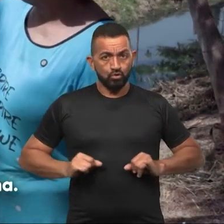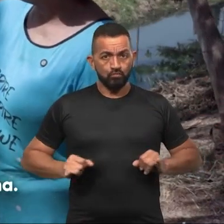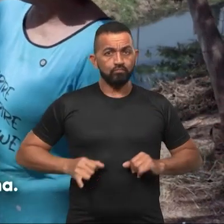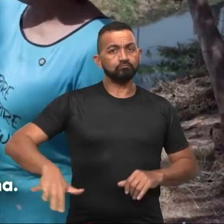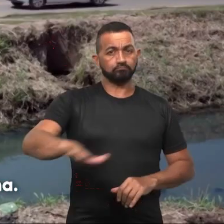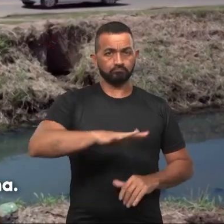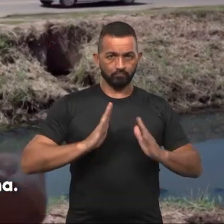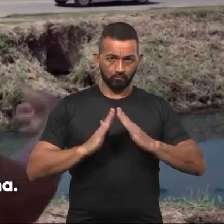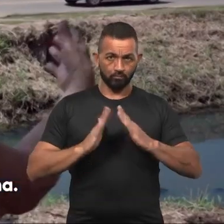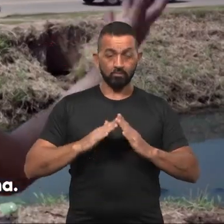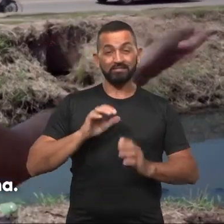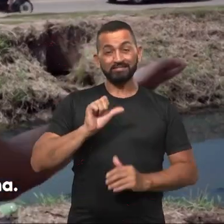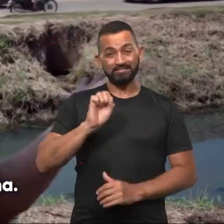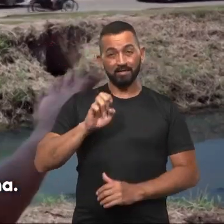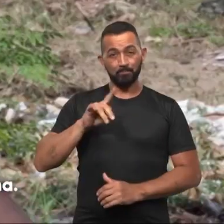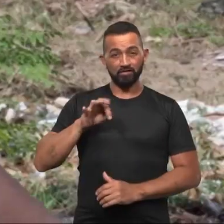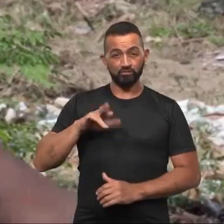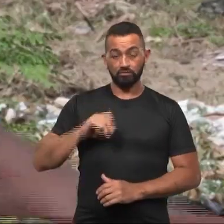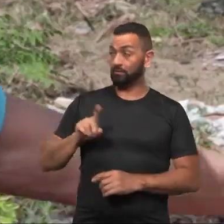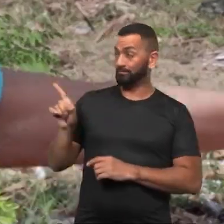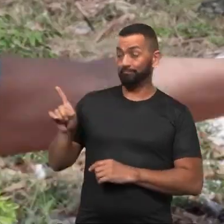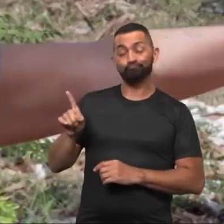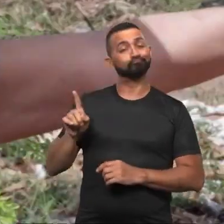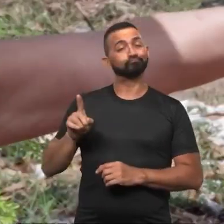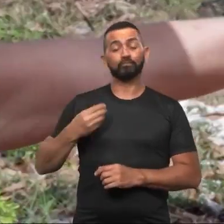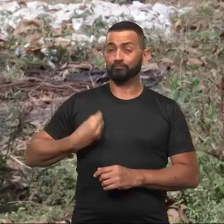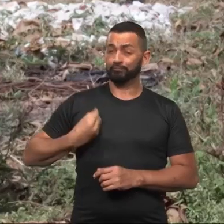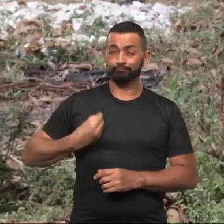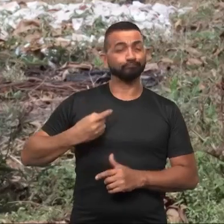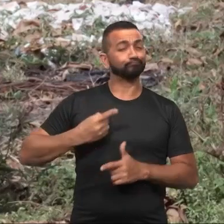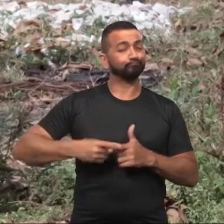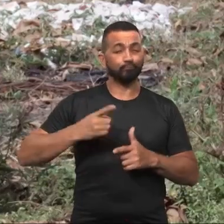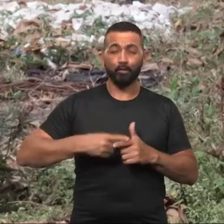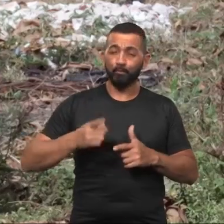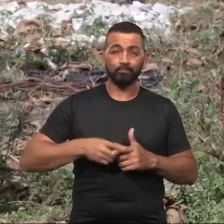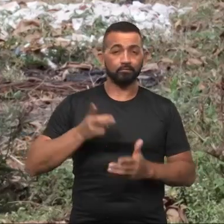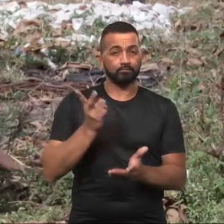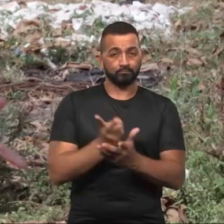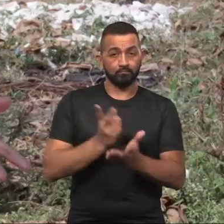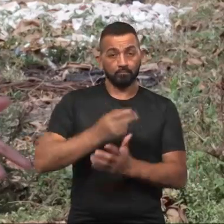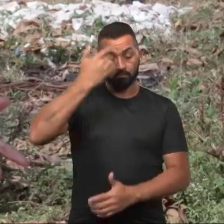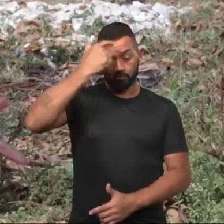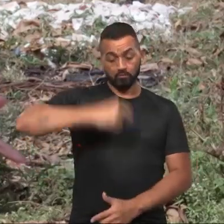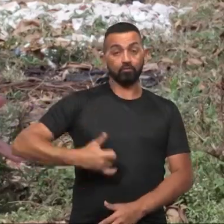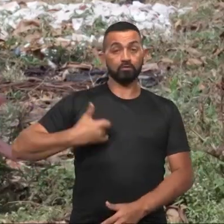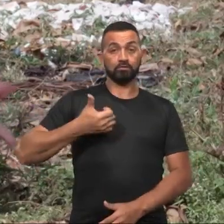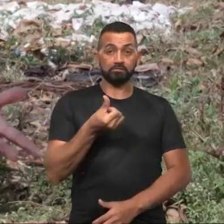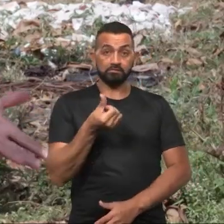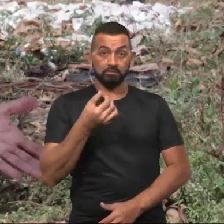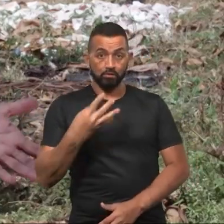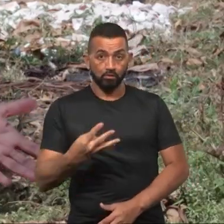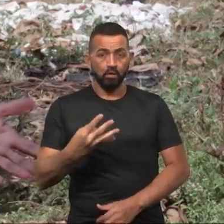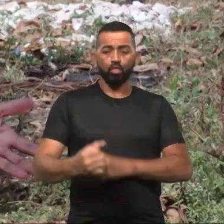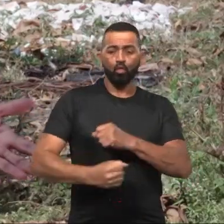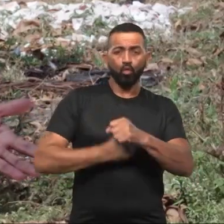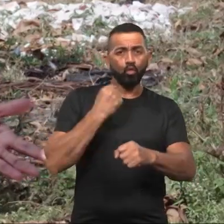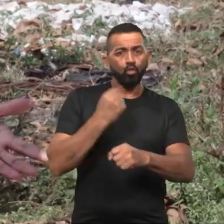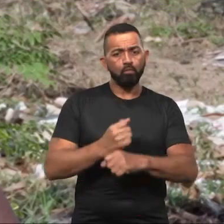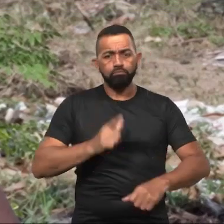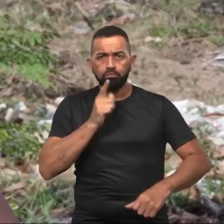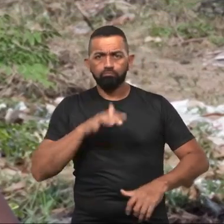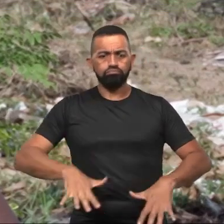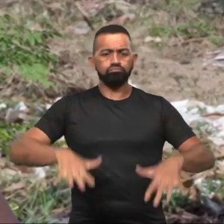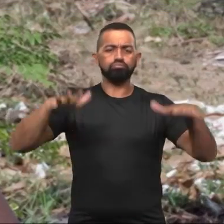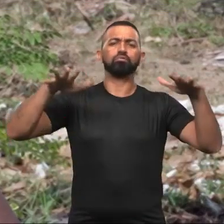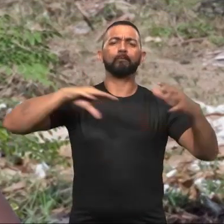Dona Sebastiana vive o mesmo drama. Isso aqui fica um mar. Eu sou uma mulher com 64 anos da minha idade, mas todo ano está dentro da água,